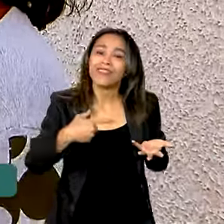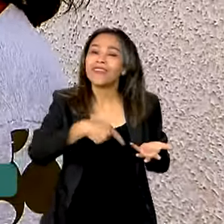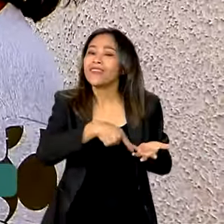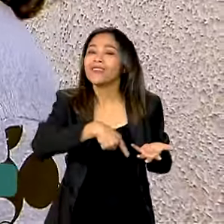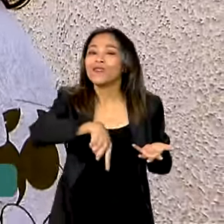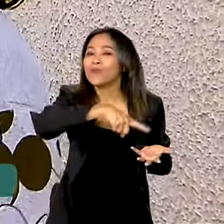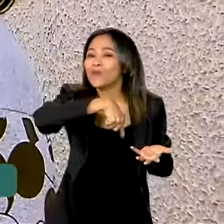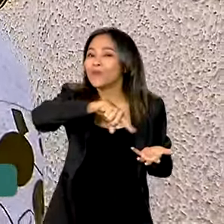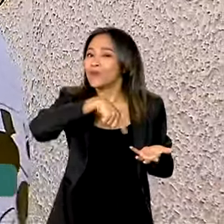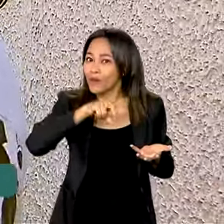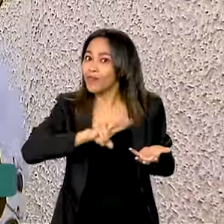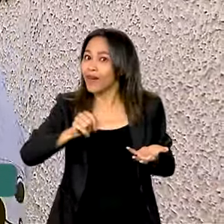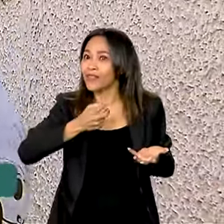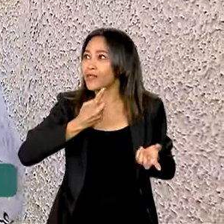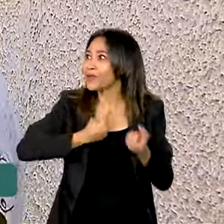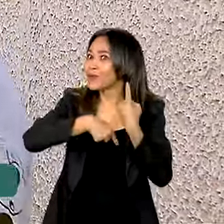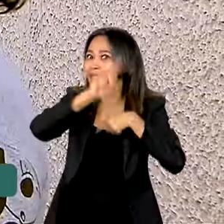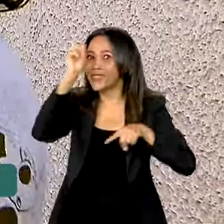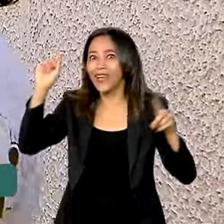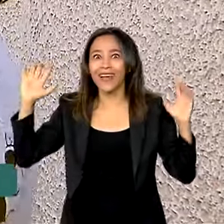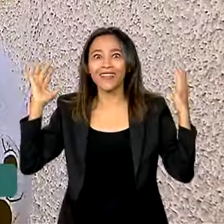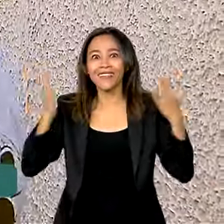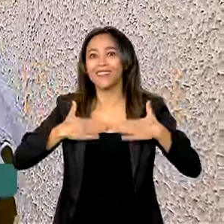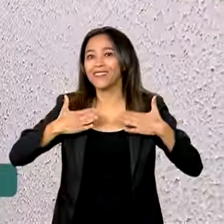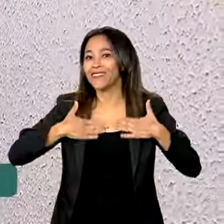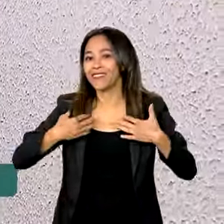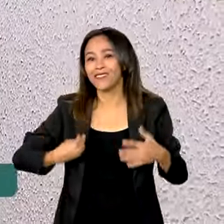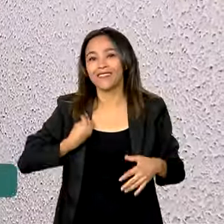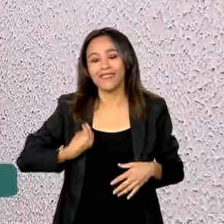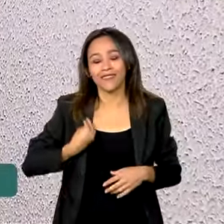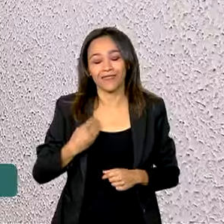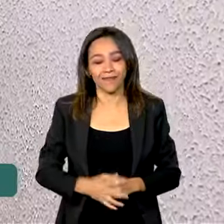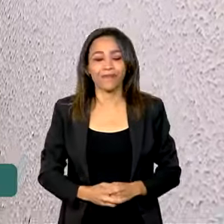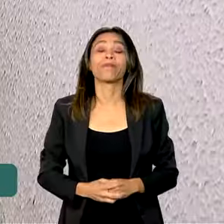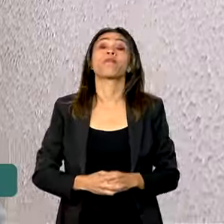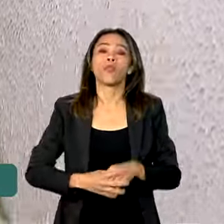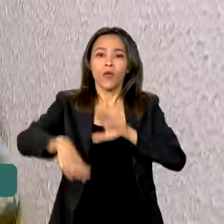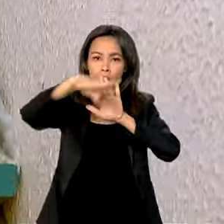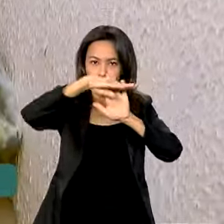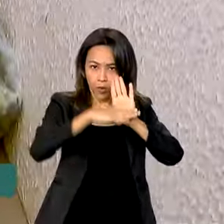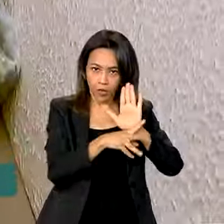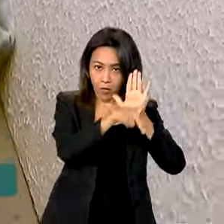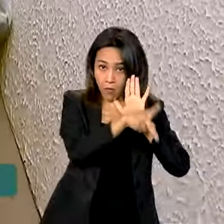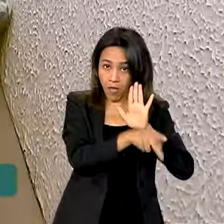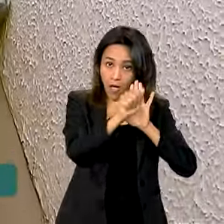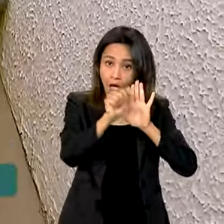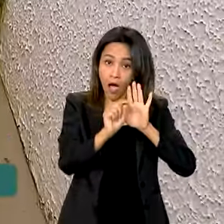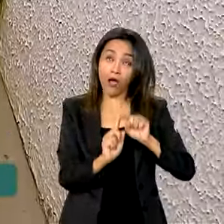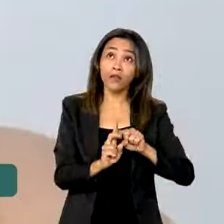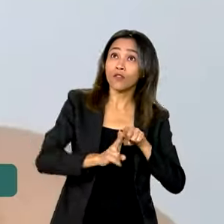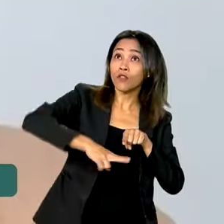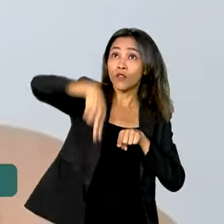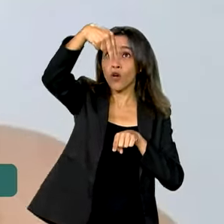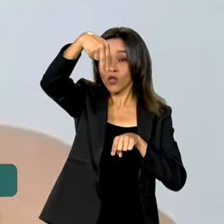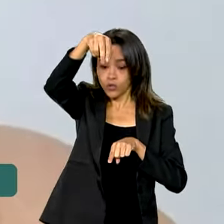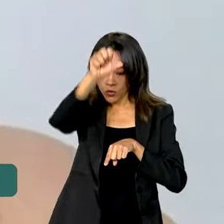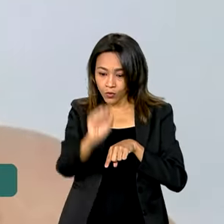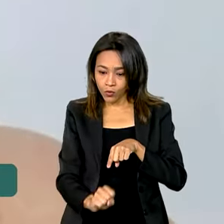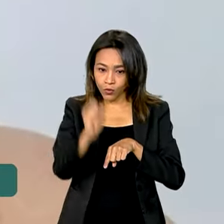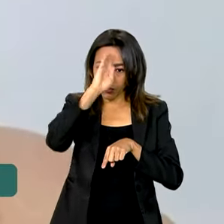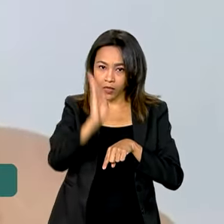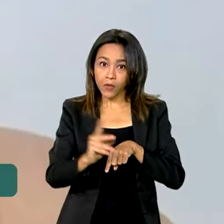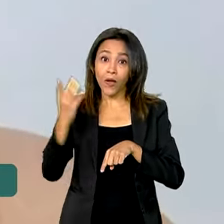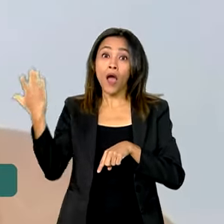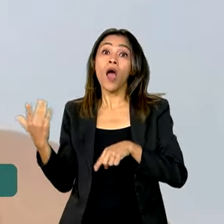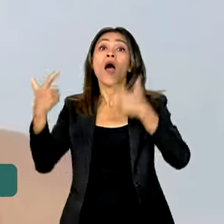vai fazer o maior sucesso do mundo na minha vida. E o PAA está de norte a sul do país. Em Mossoró,